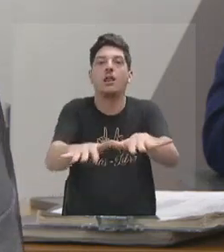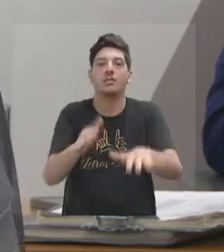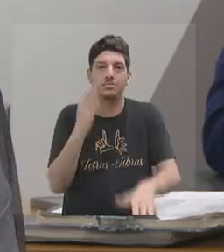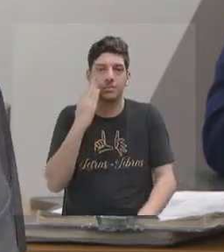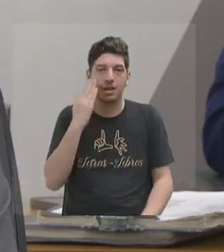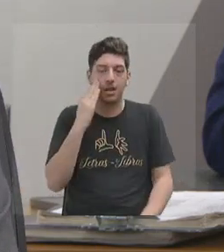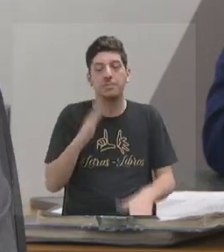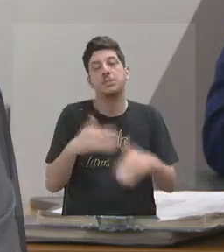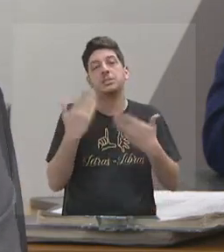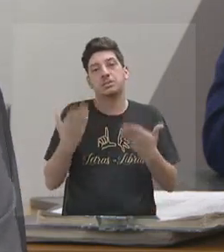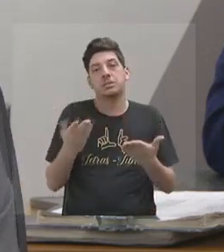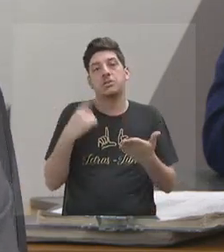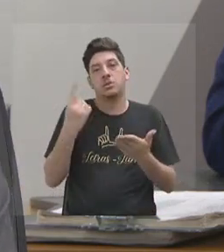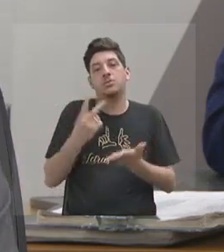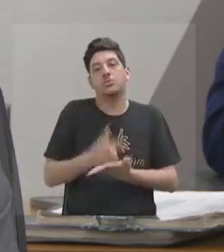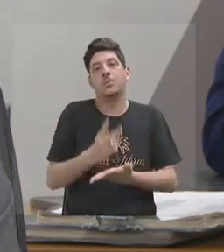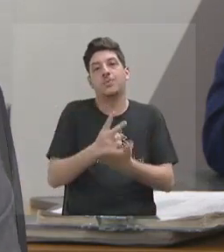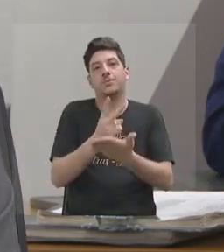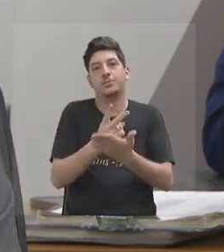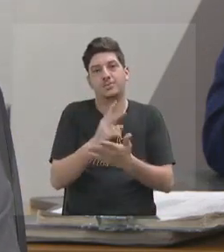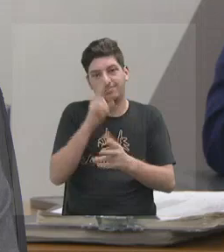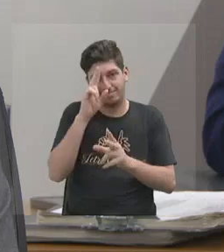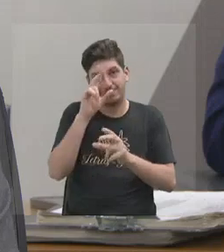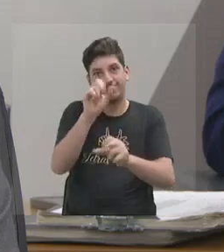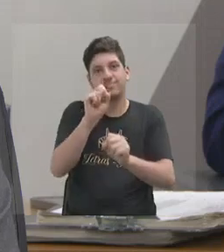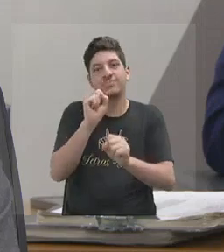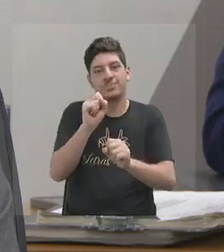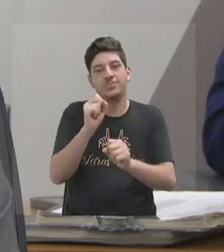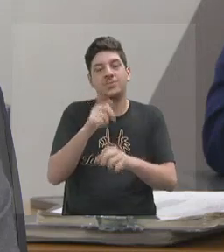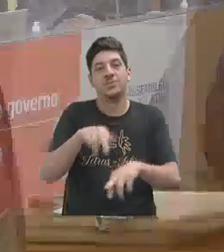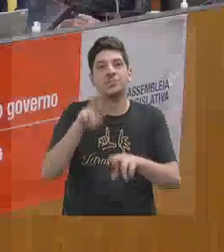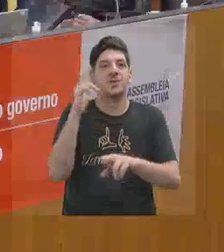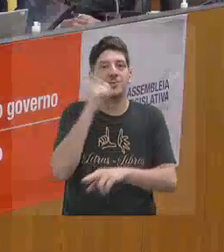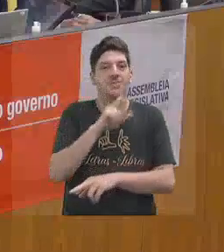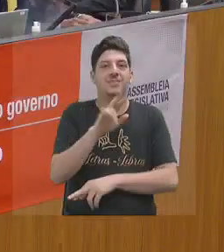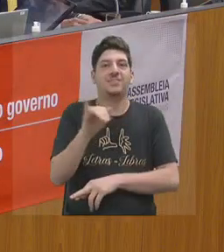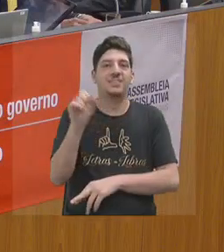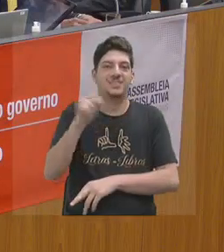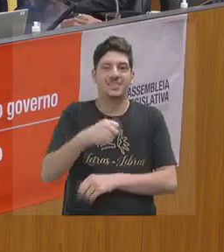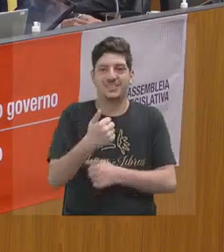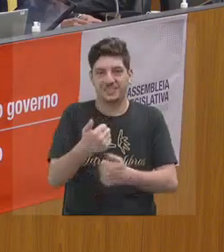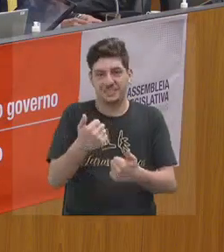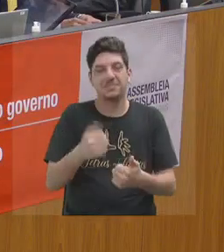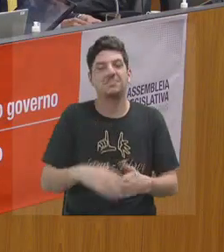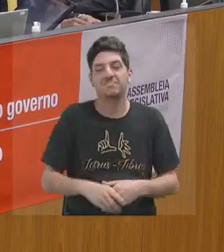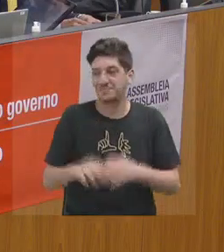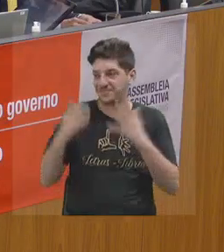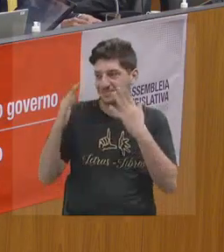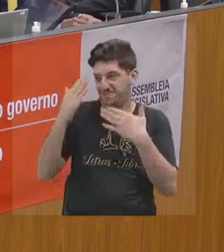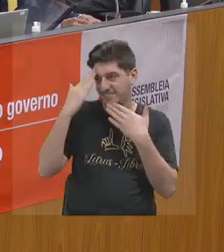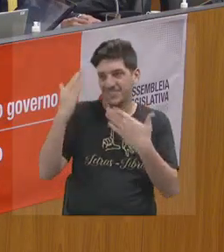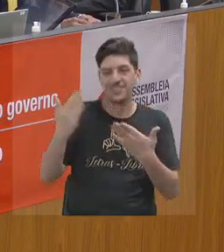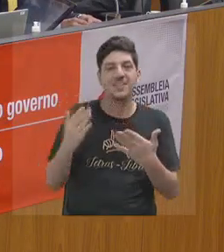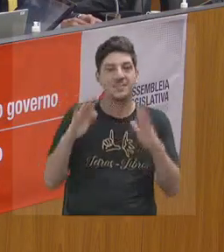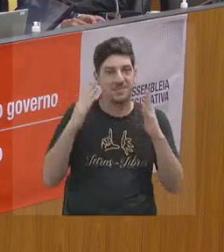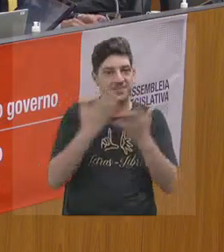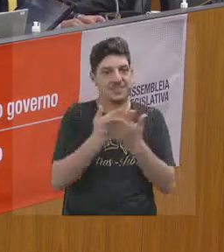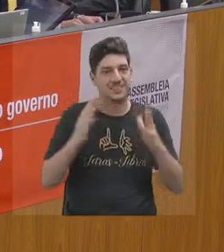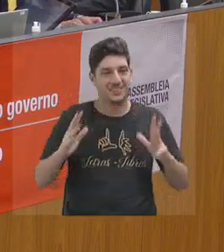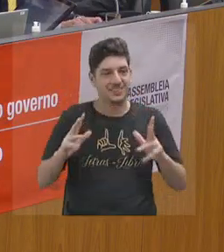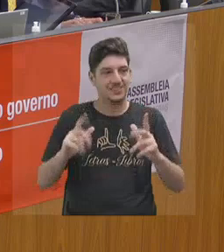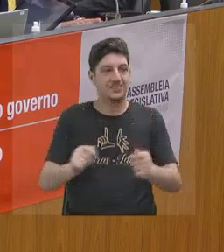Então, vamos conseguir isso sim, viu, Kiara? Efetivar isso. Obrigado pela pergunta. Parabéns. Obrigada e parabéns a todos vocês aí.